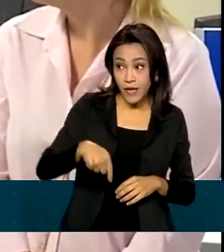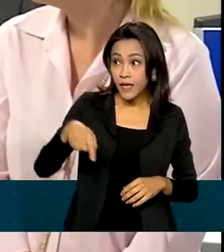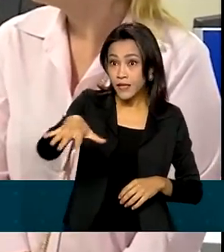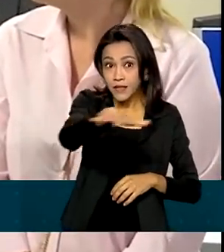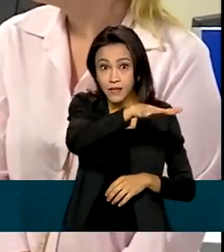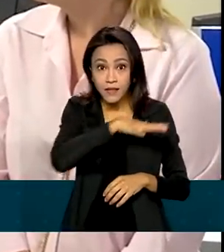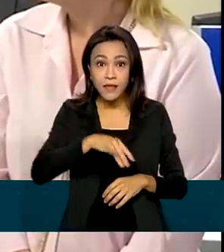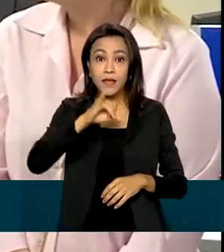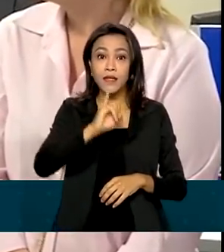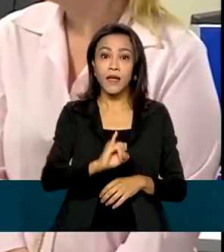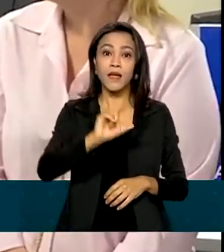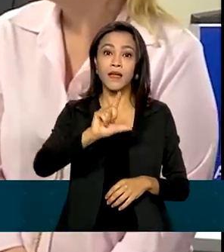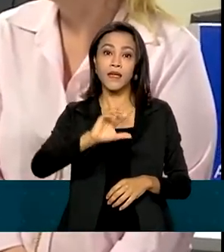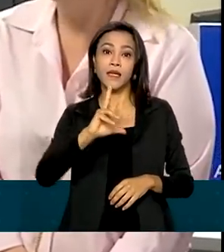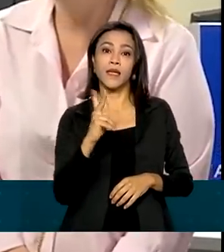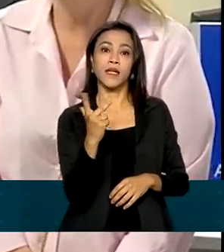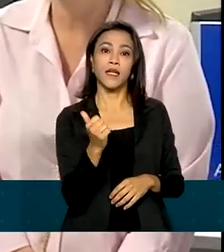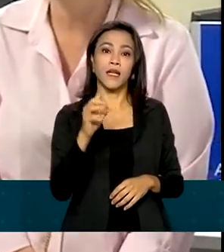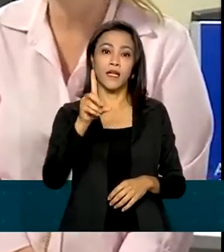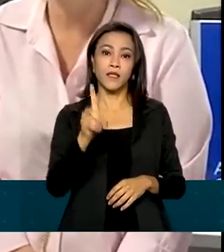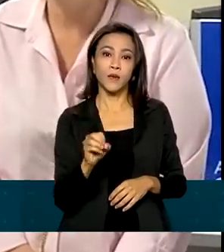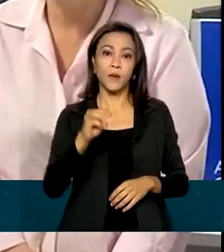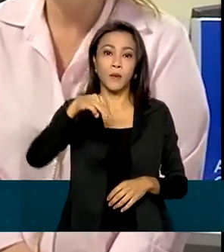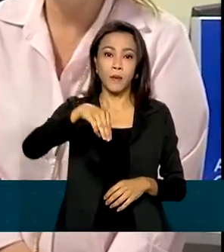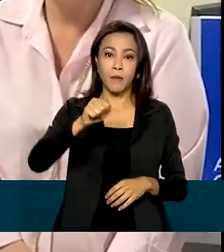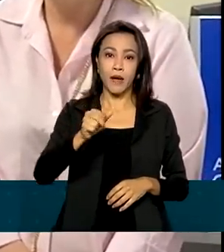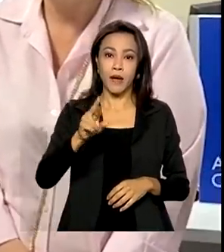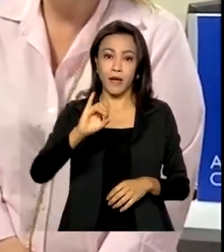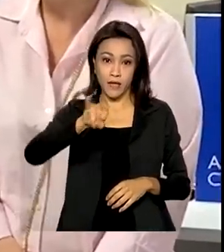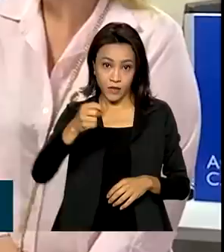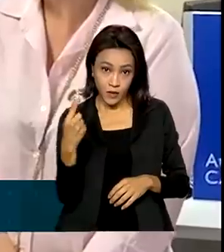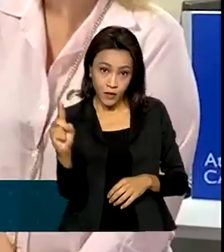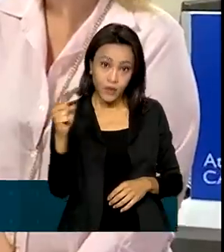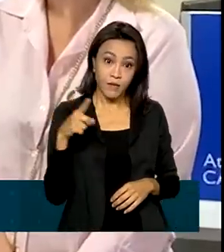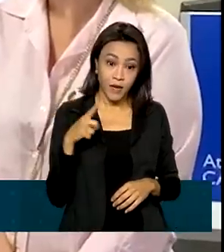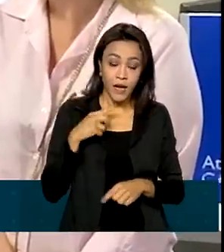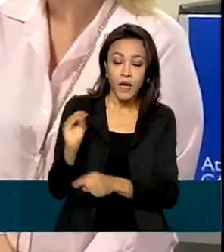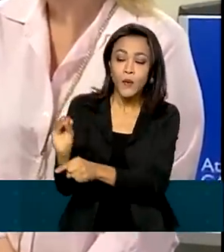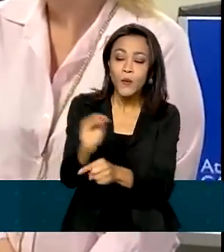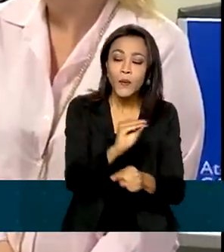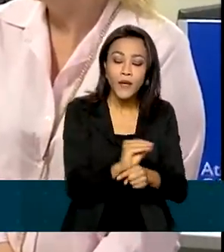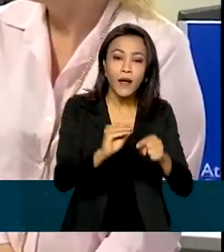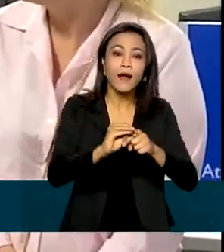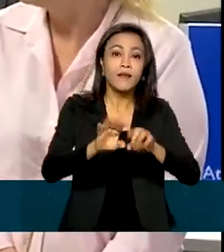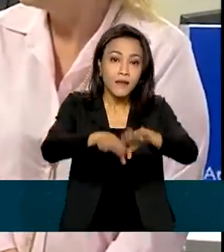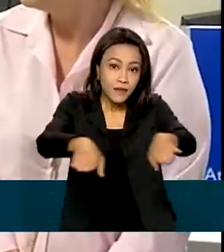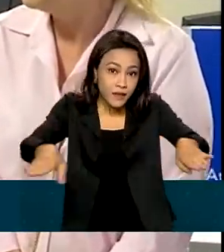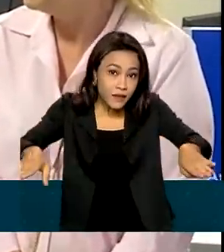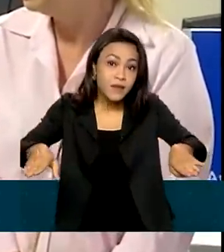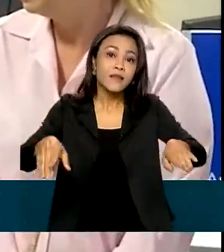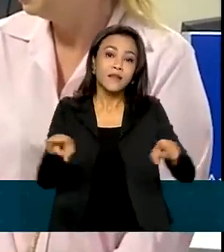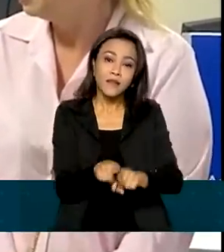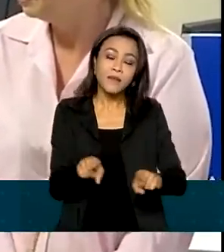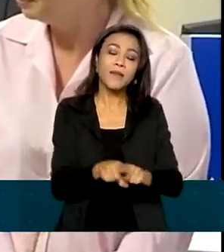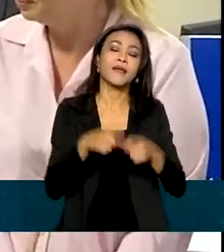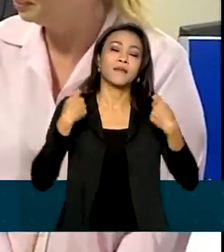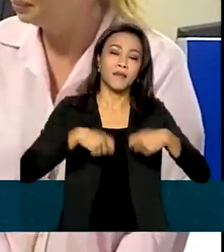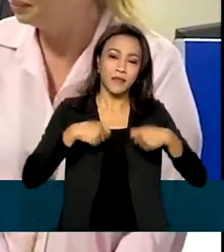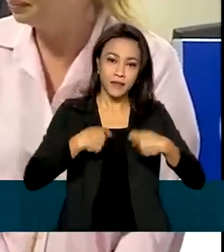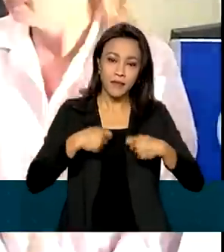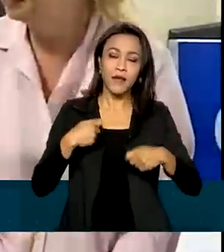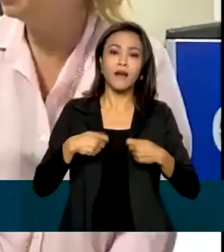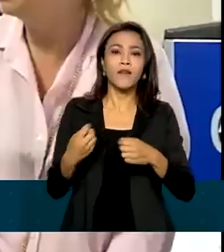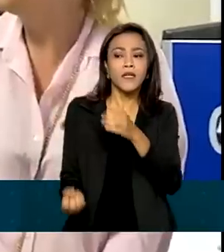ele começou com uma preocupação com a proteção da infância. E a gente foi vendo que para proteger as crianças, precisava ter